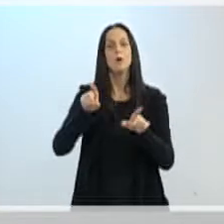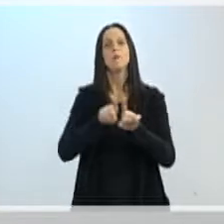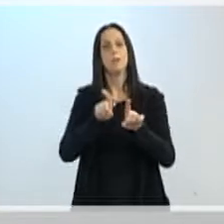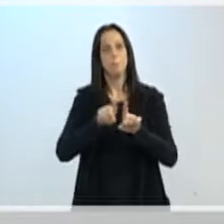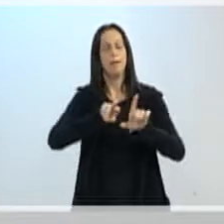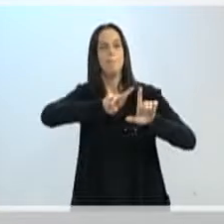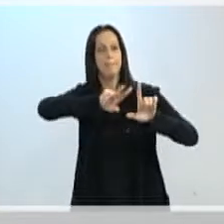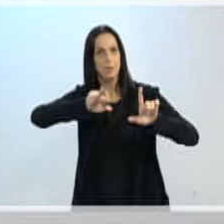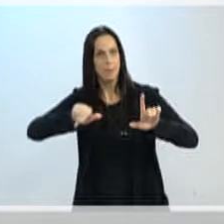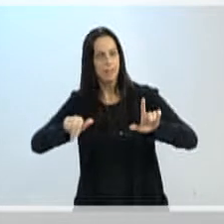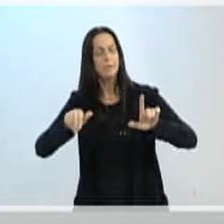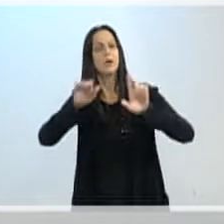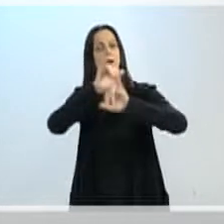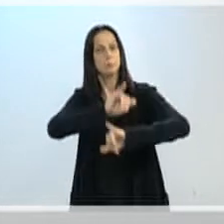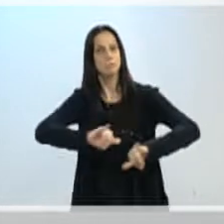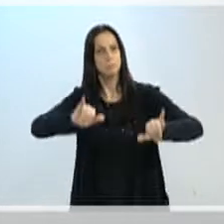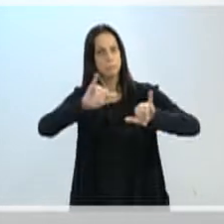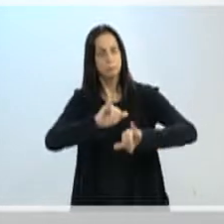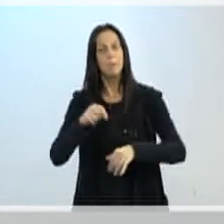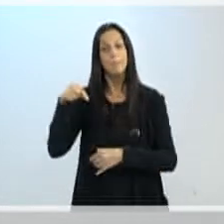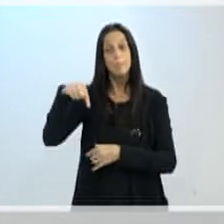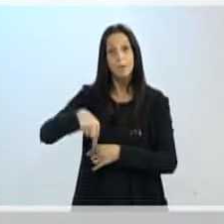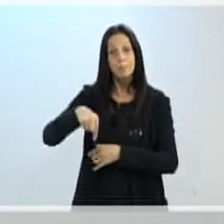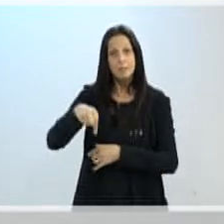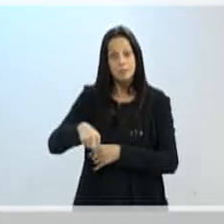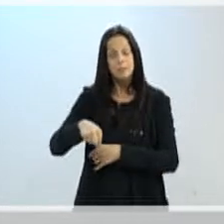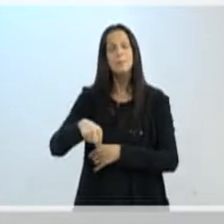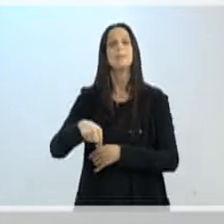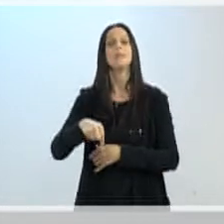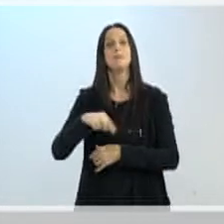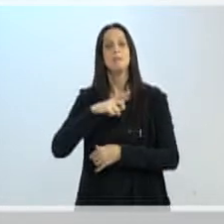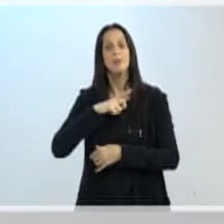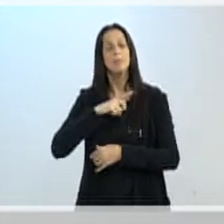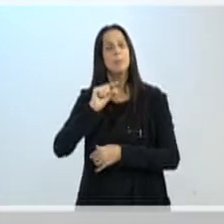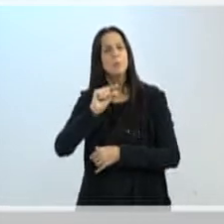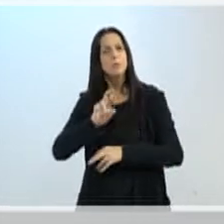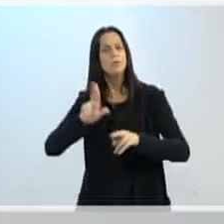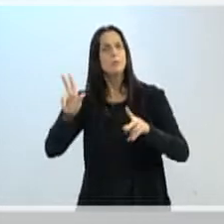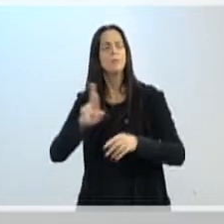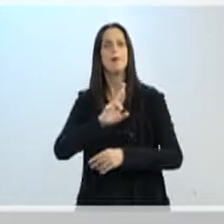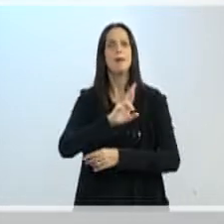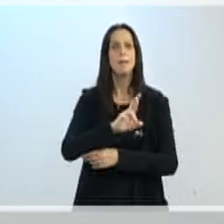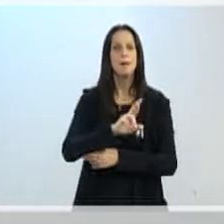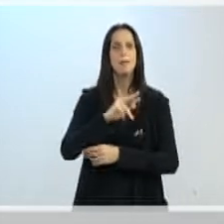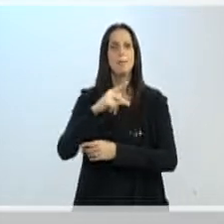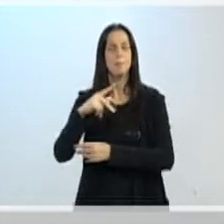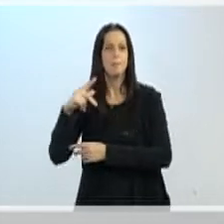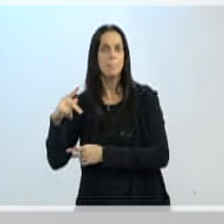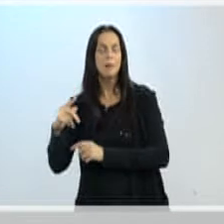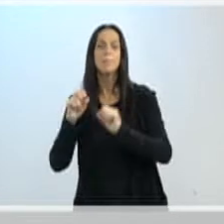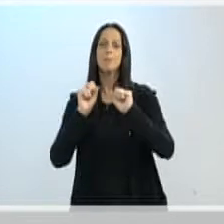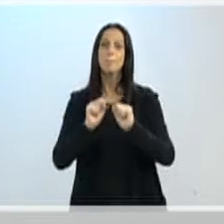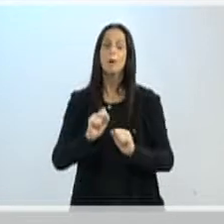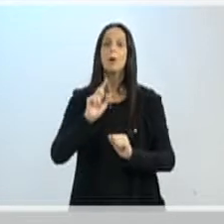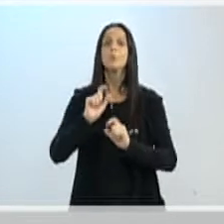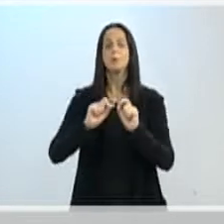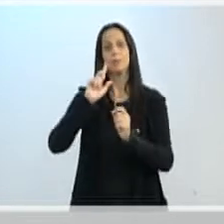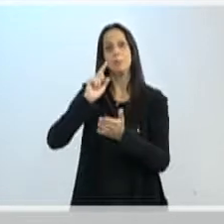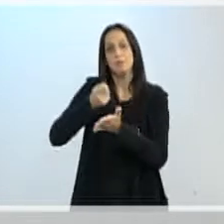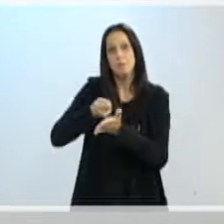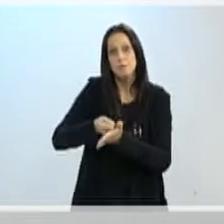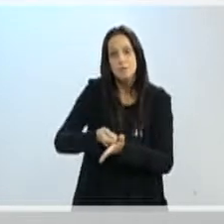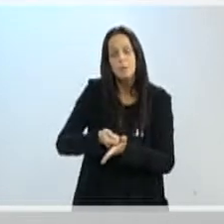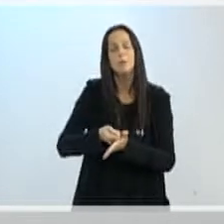situação um pouquinho diferenciada nessa RTP, que na decisão pode haver uma remessa